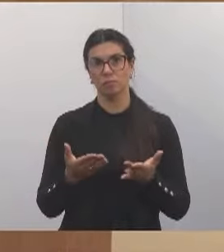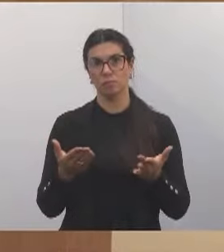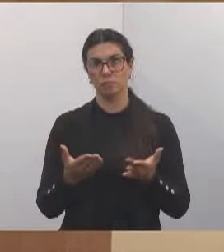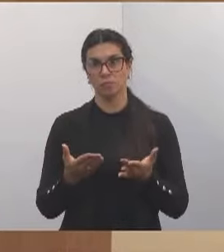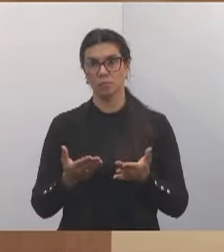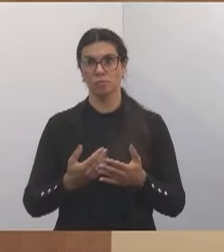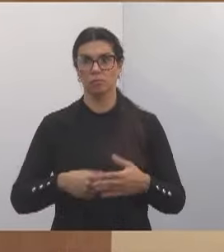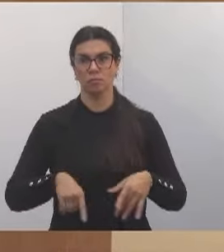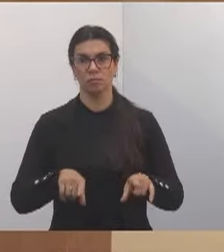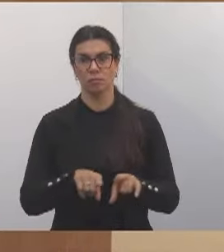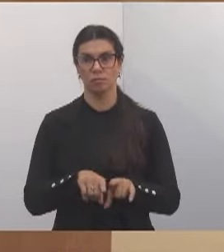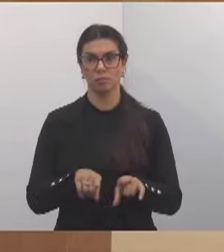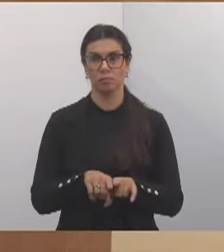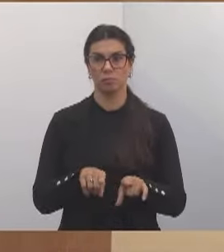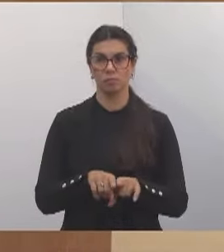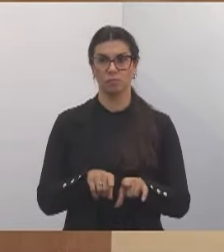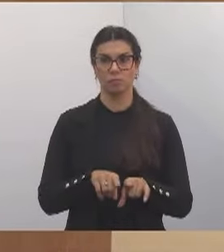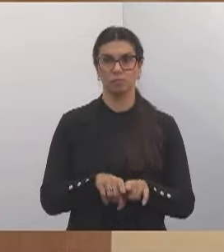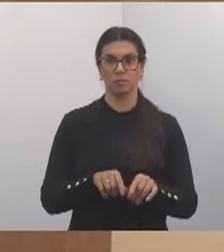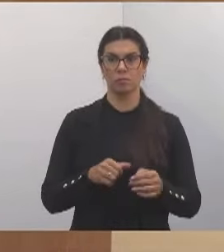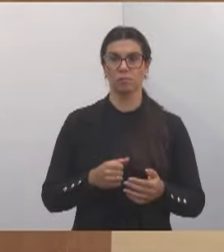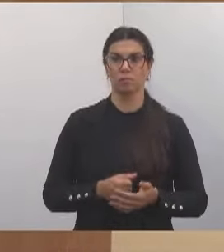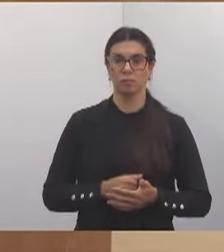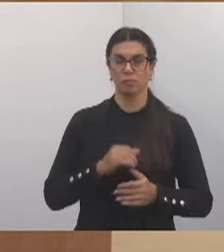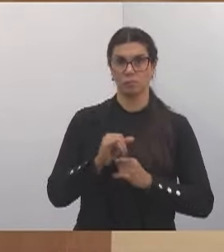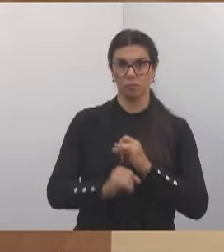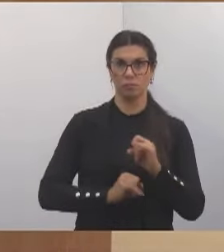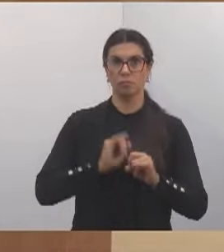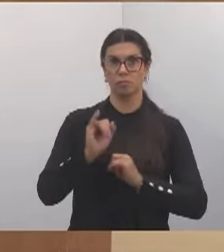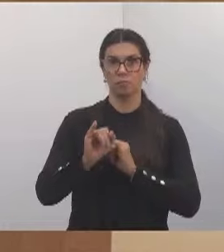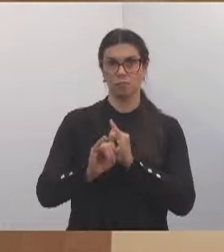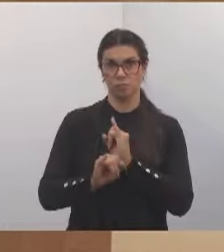pelos canais virtuais.